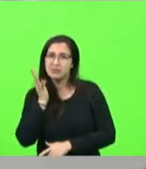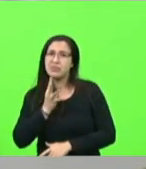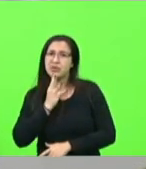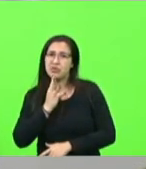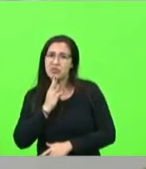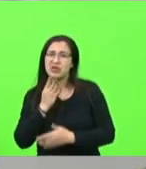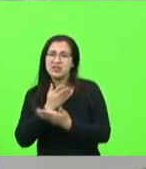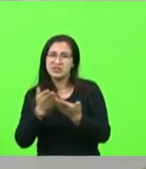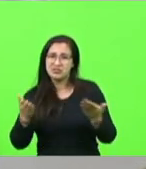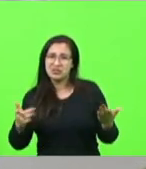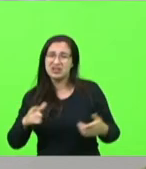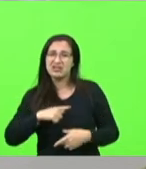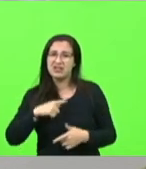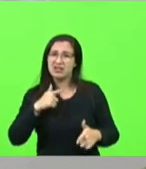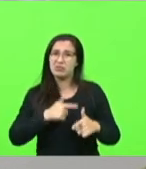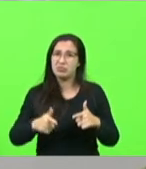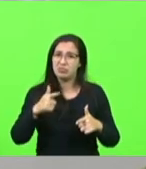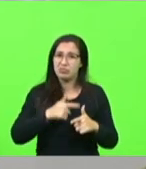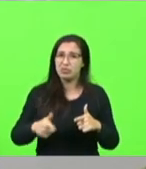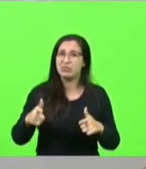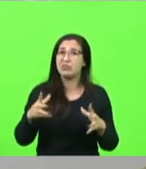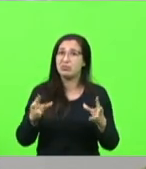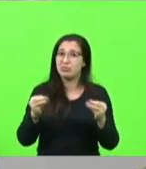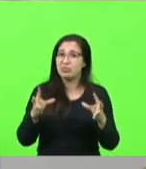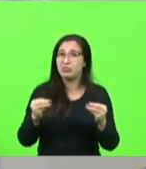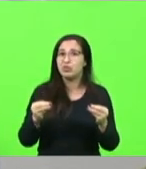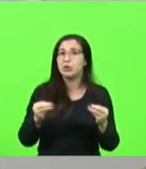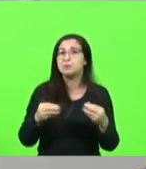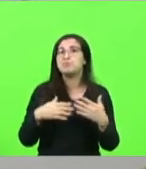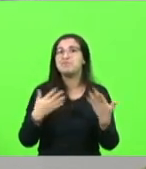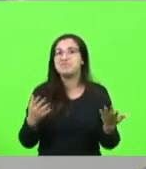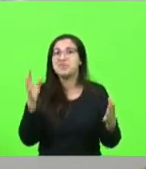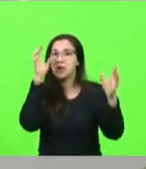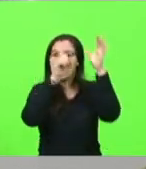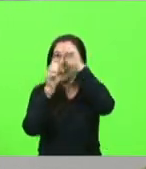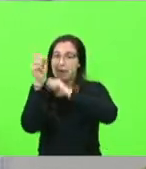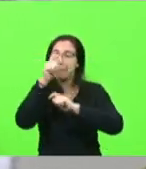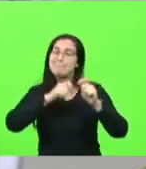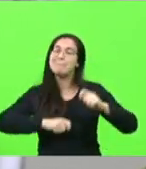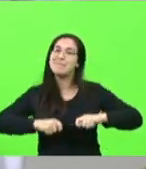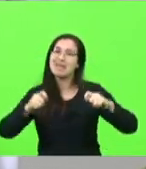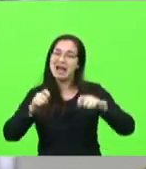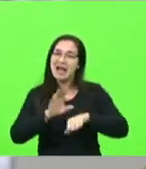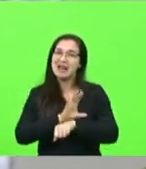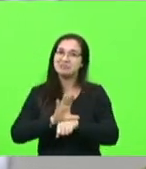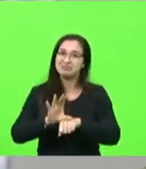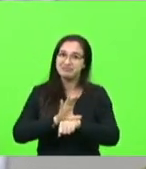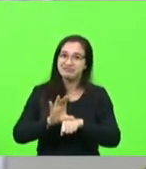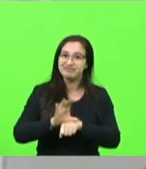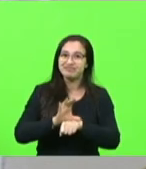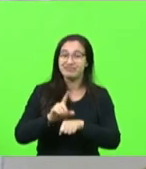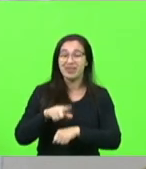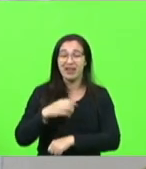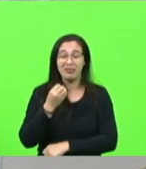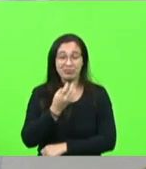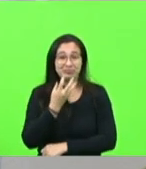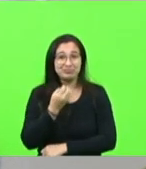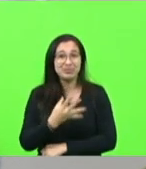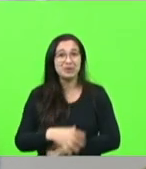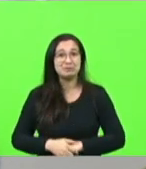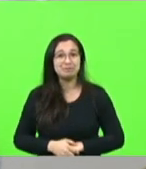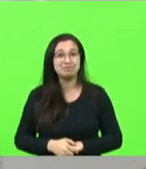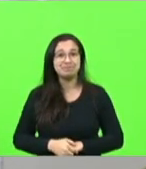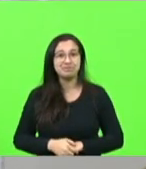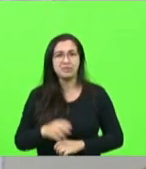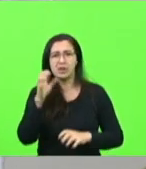essas coisas na escola, então o CIE ajuda muito nisso, a aprendizagem dos cursos é muito boa, eu aprendi a